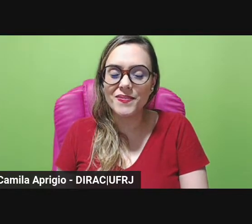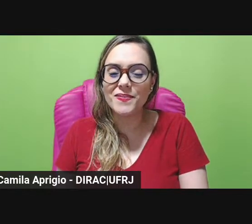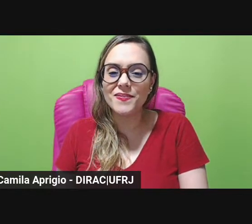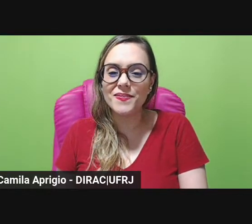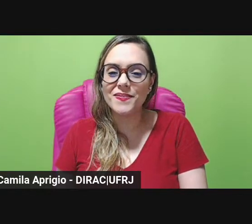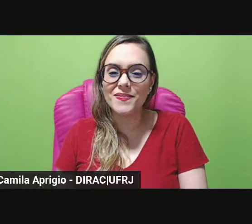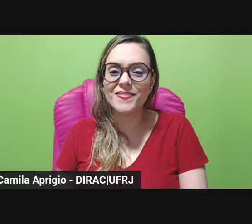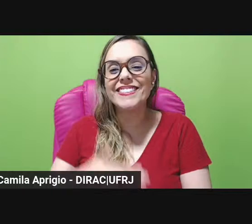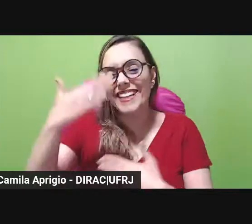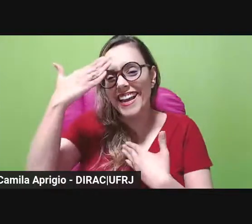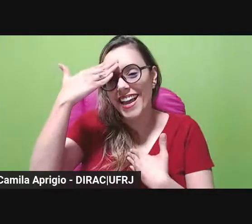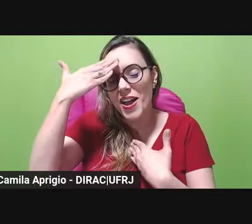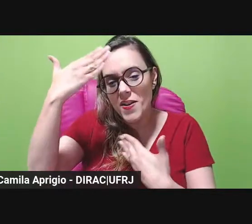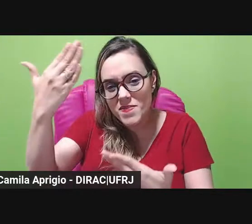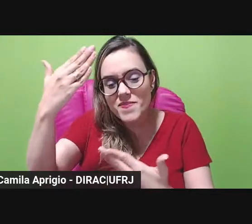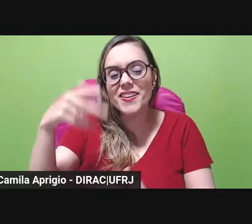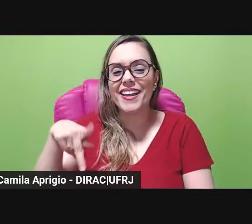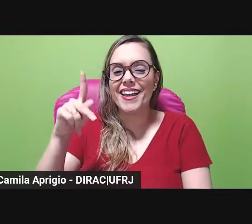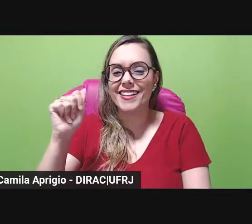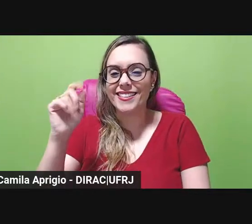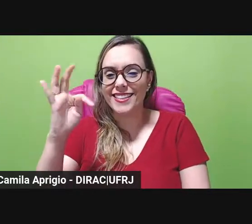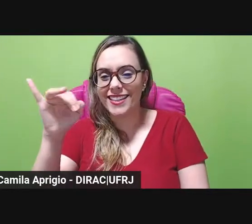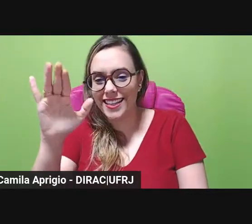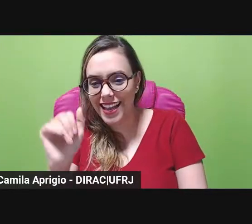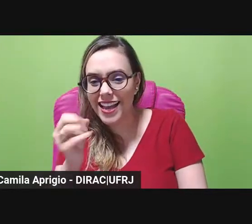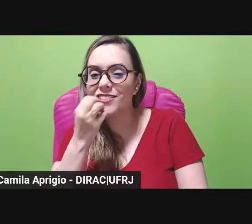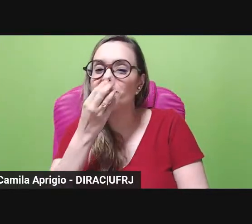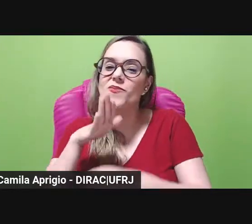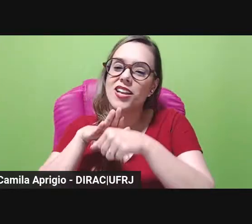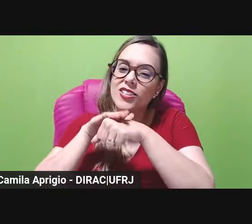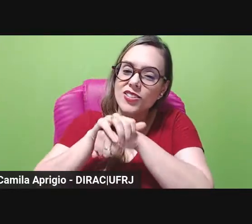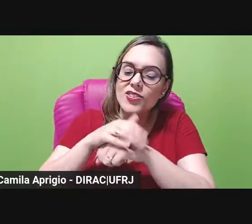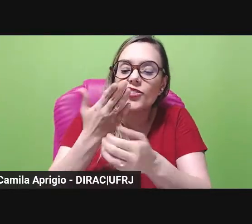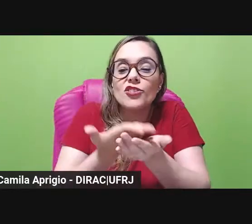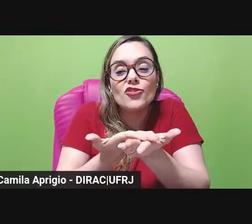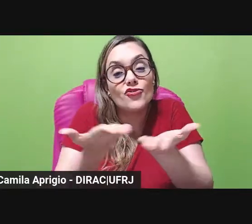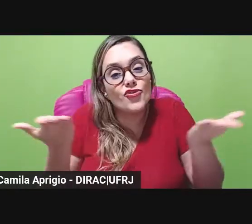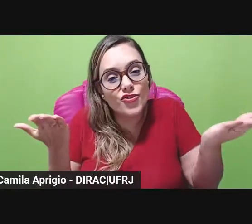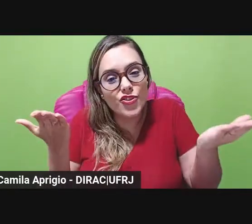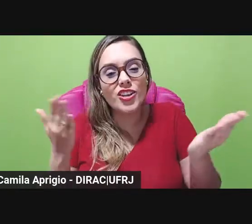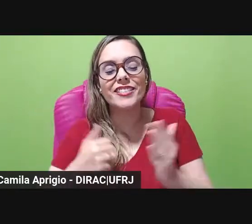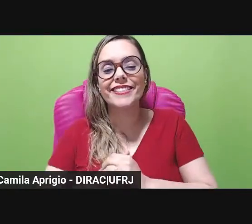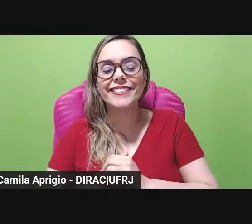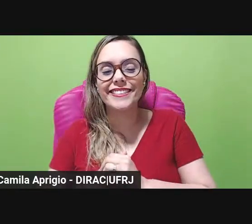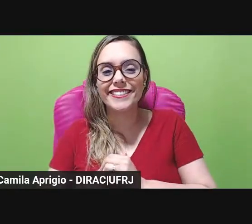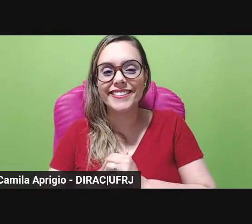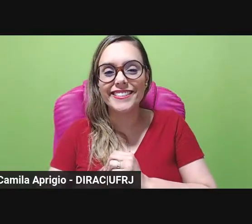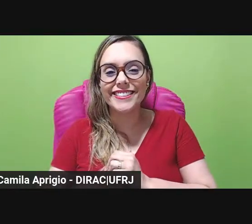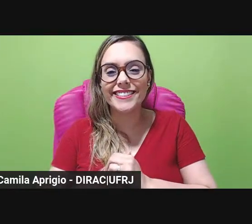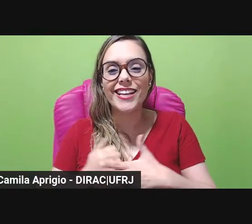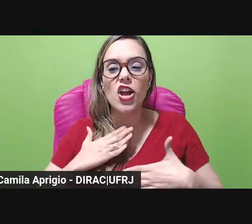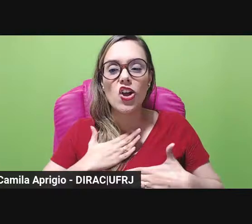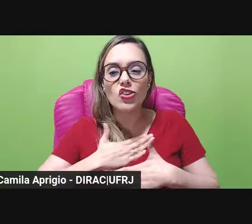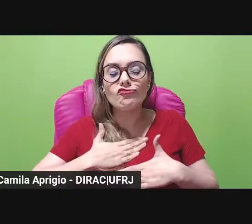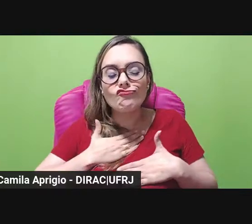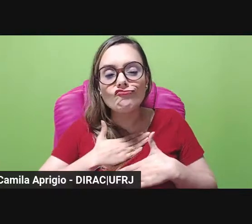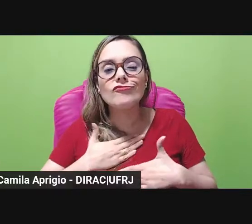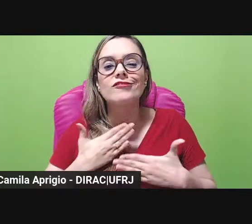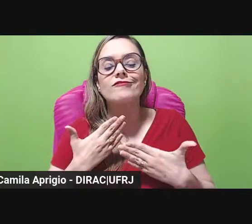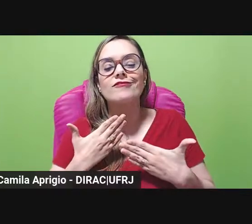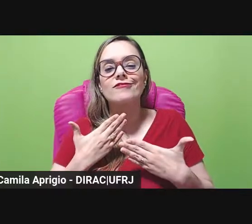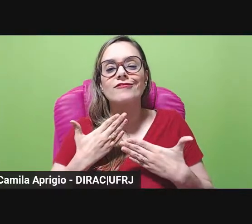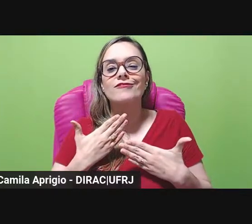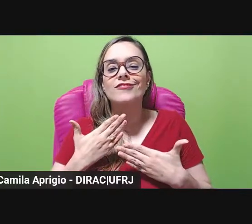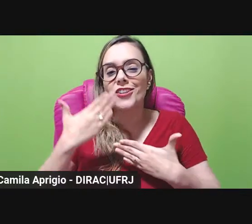Obrigada Kátia boa noite pessoal Gostaria de cumprimentar e agradecer a professora